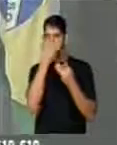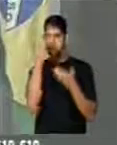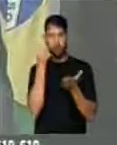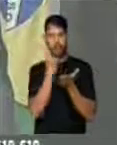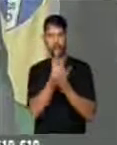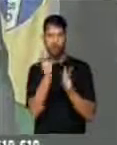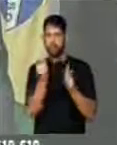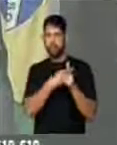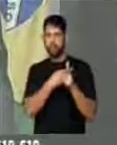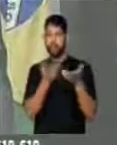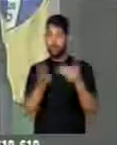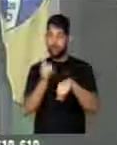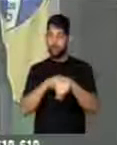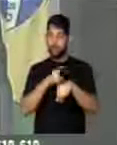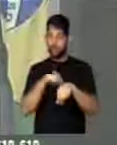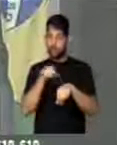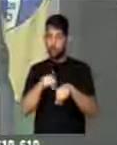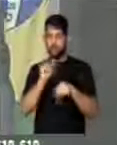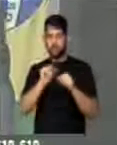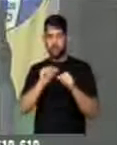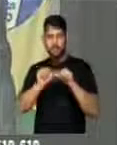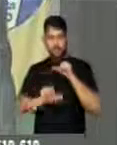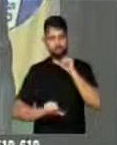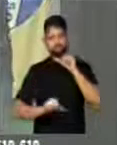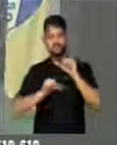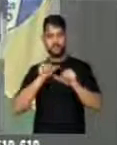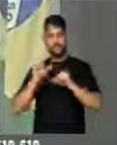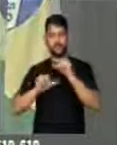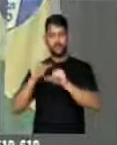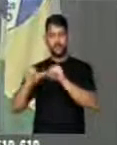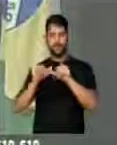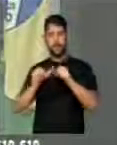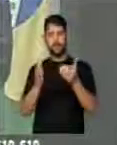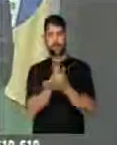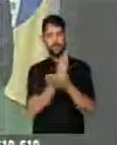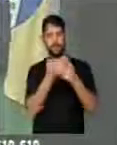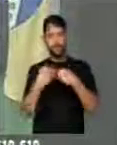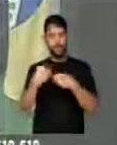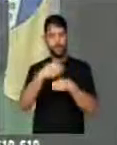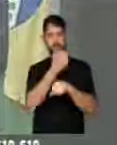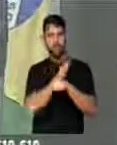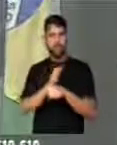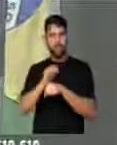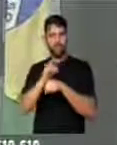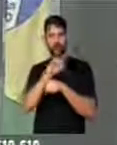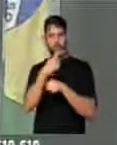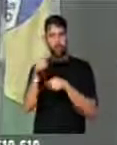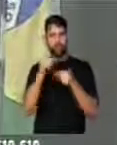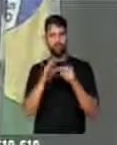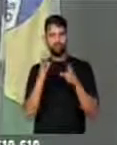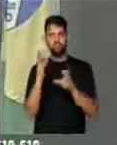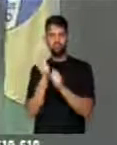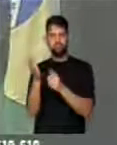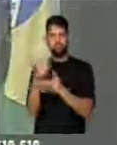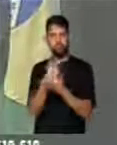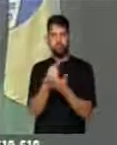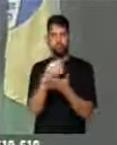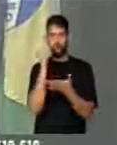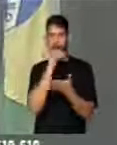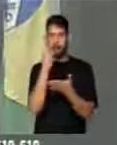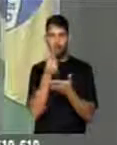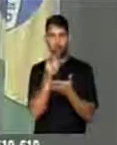chegou a hora de fazer as reformas. Município, Estado e União com as finanças em frangalhos,